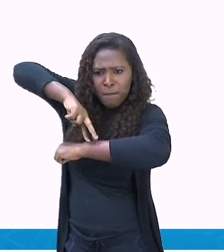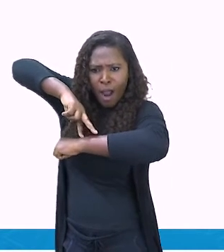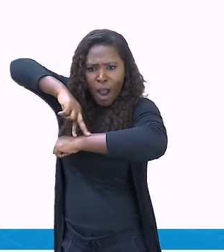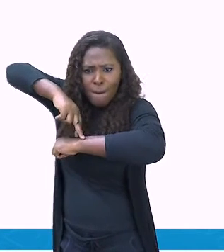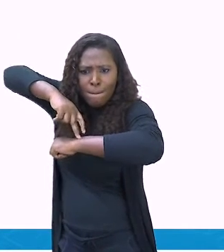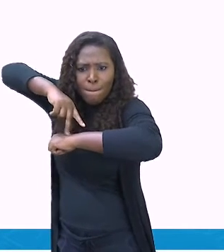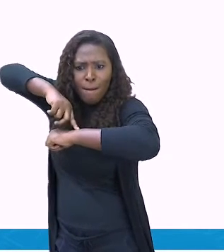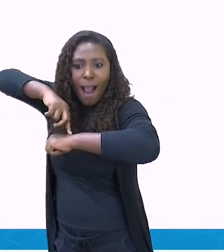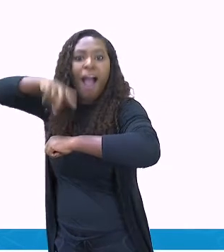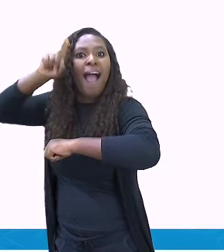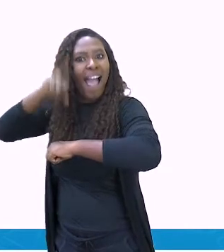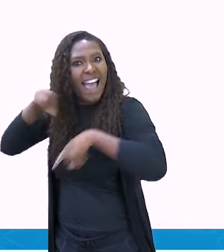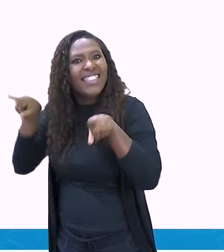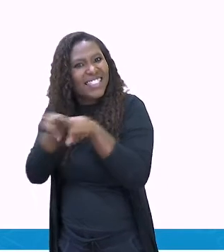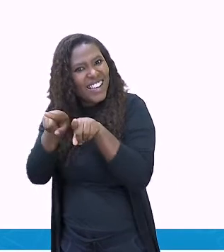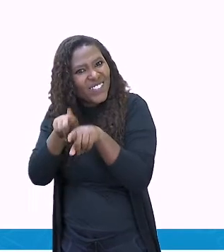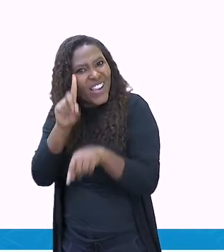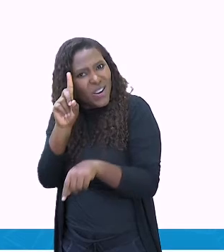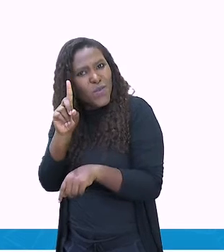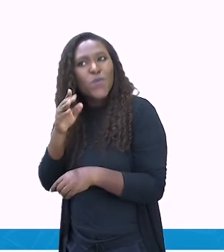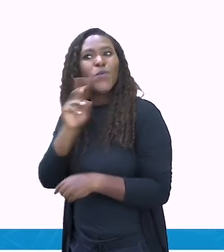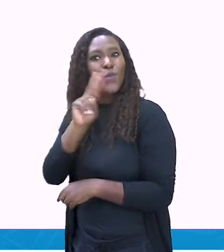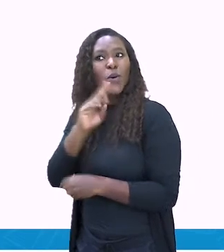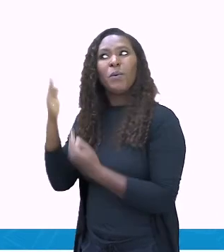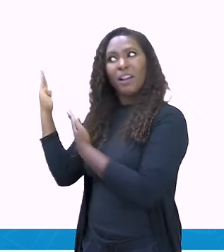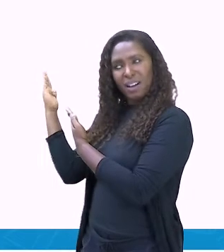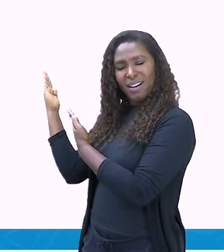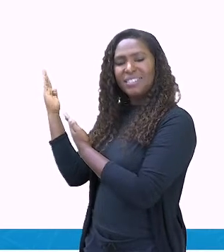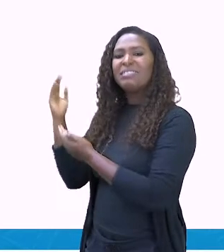é um estilo de dança urbana.